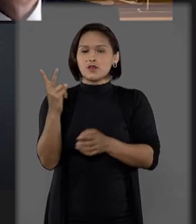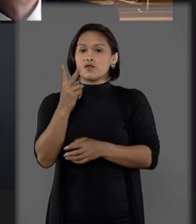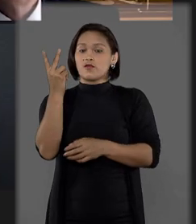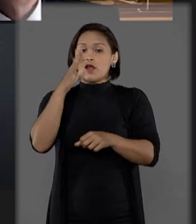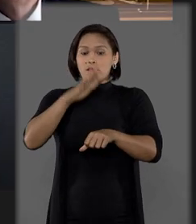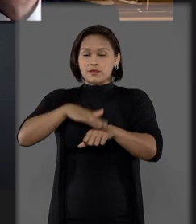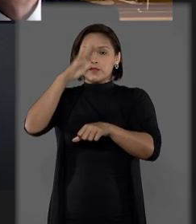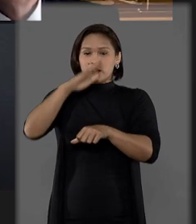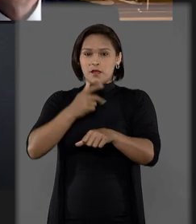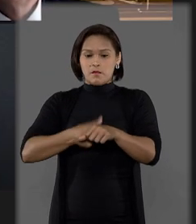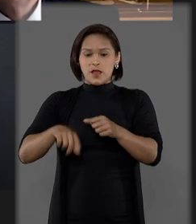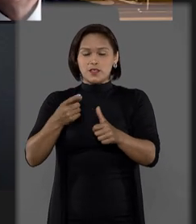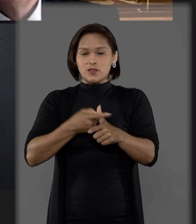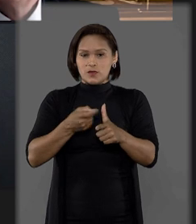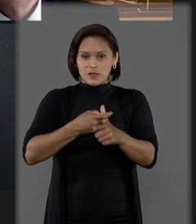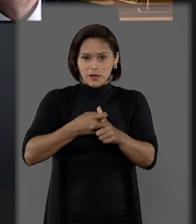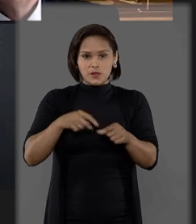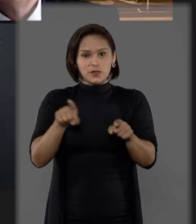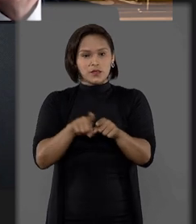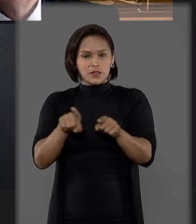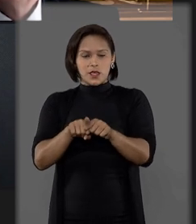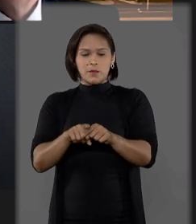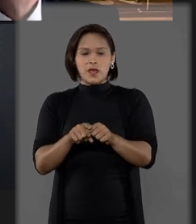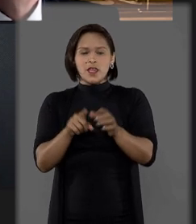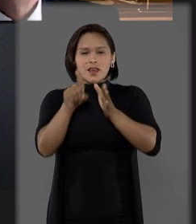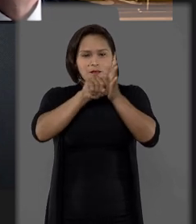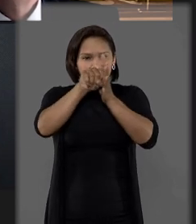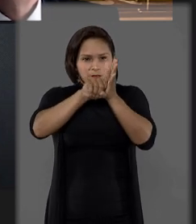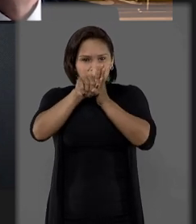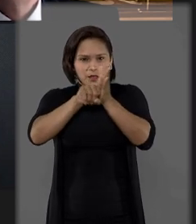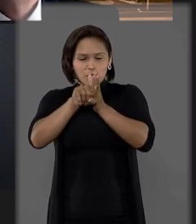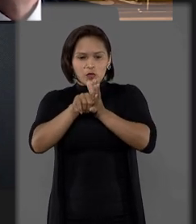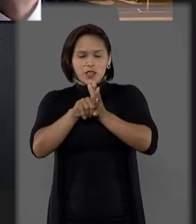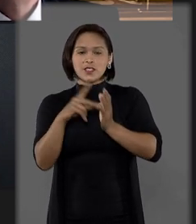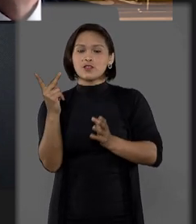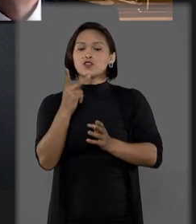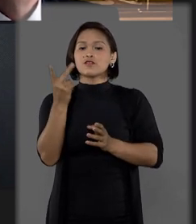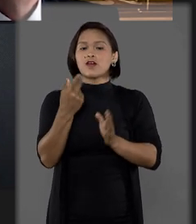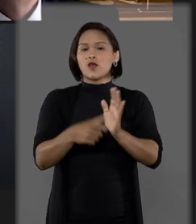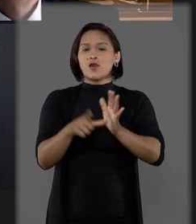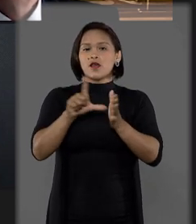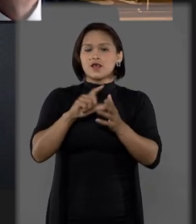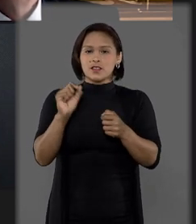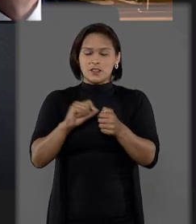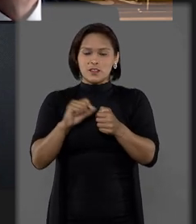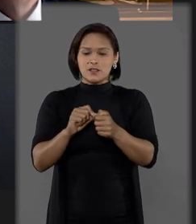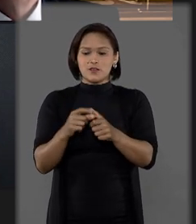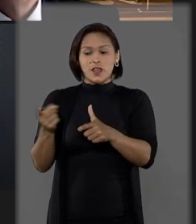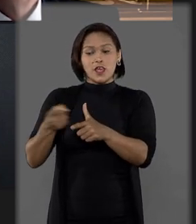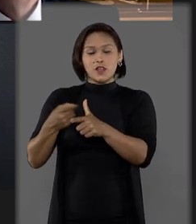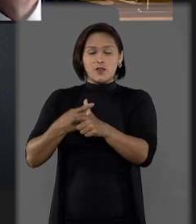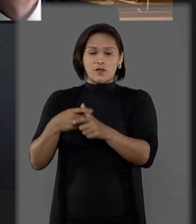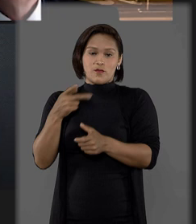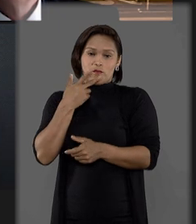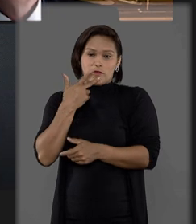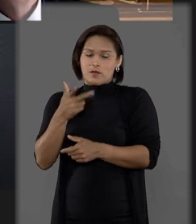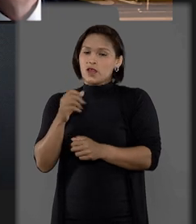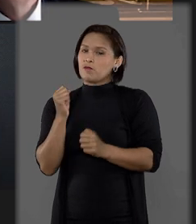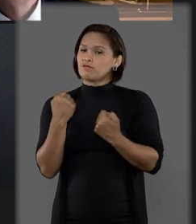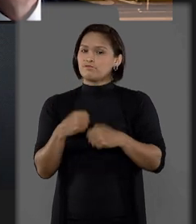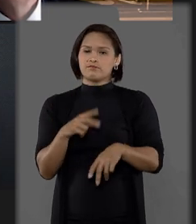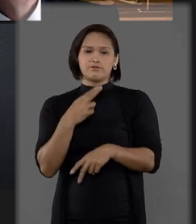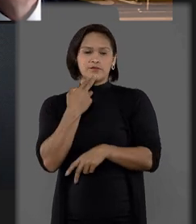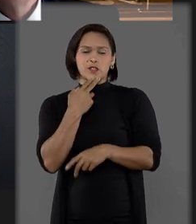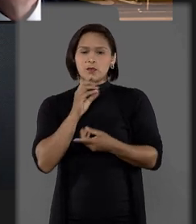imputação do valor alcançado no pagamento do débito e apuração acerca de eventual saldo remanescente em favor do devedor não